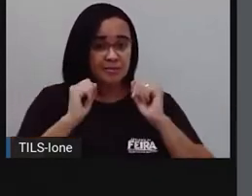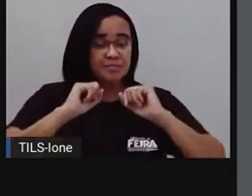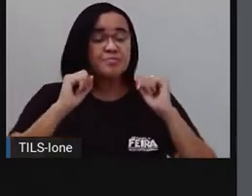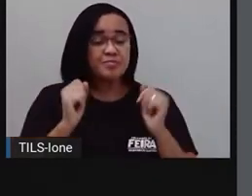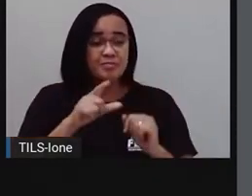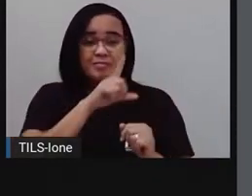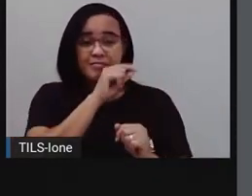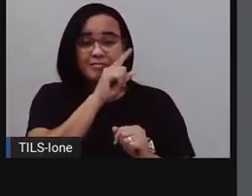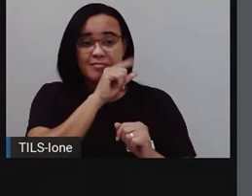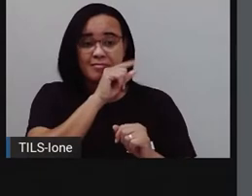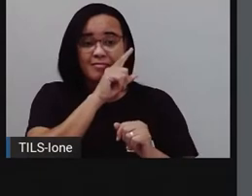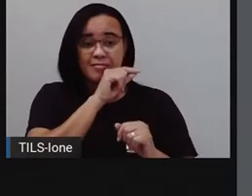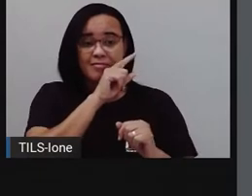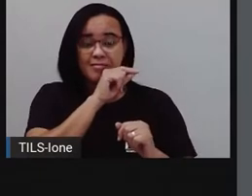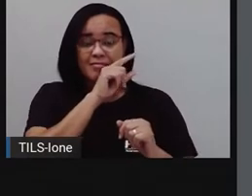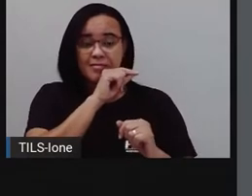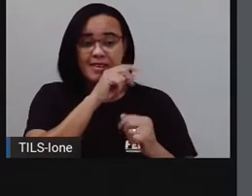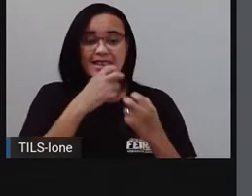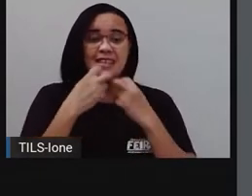e grite.